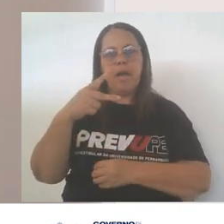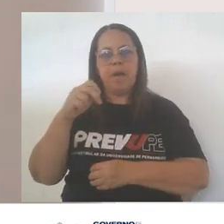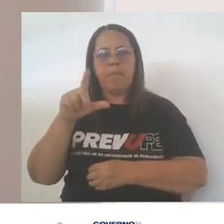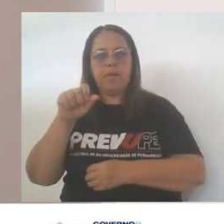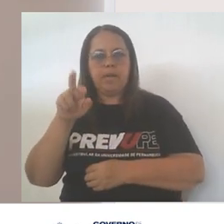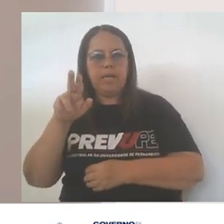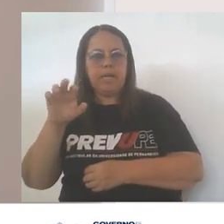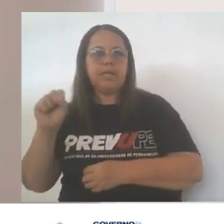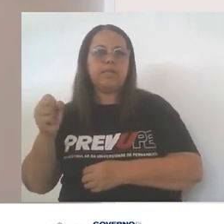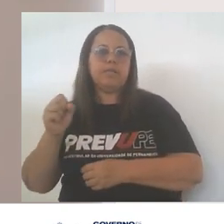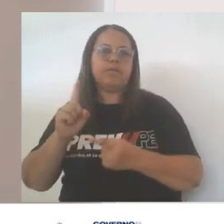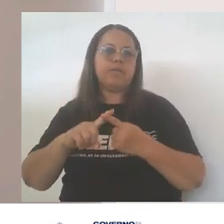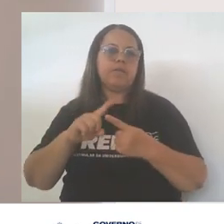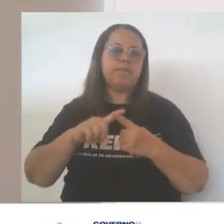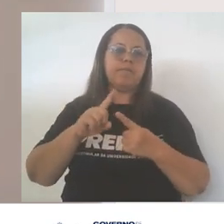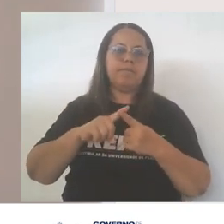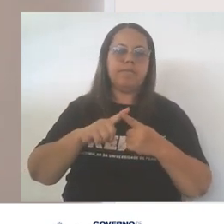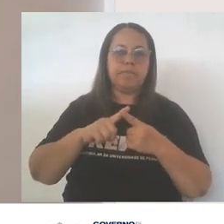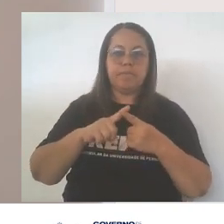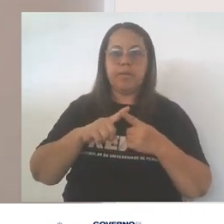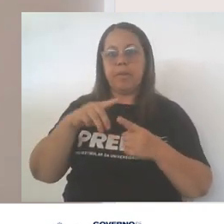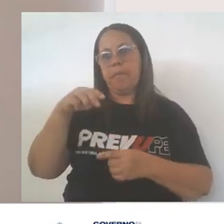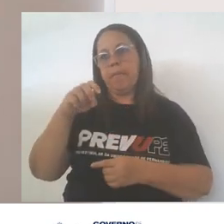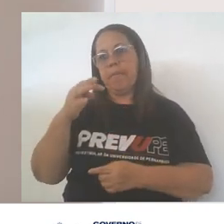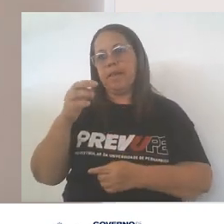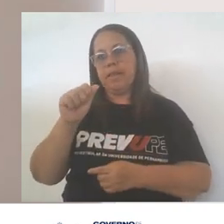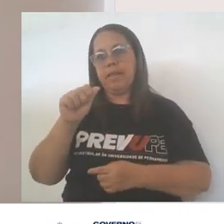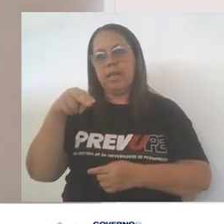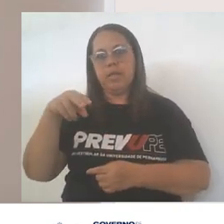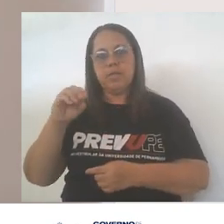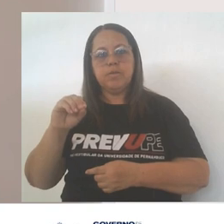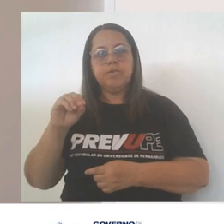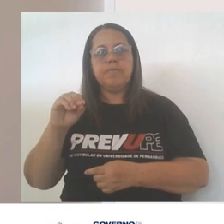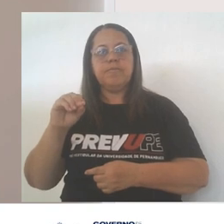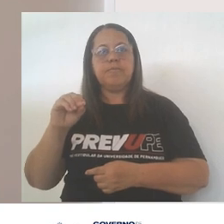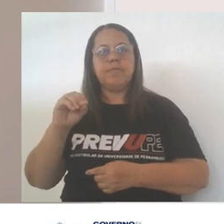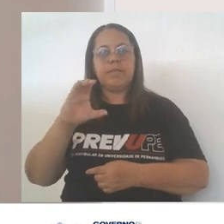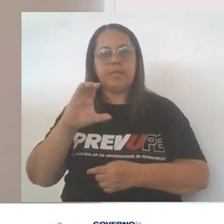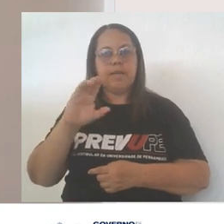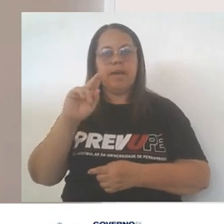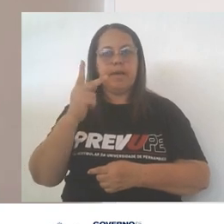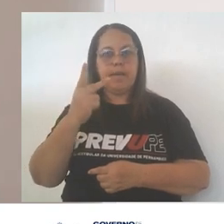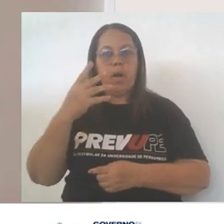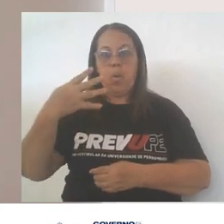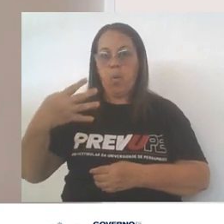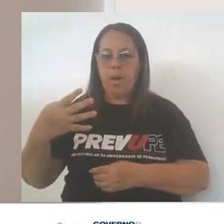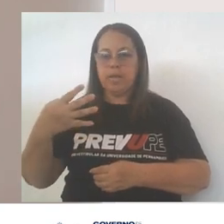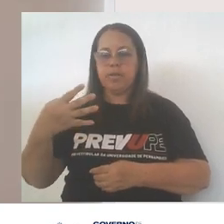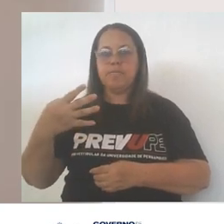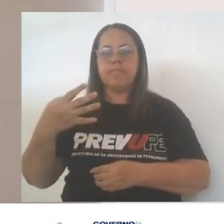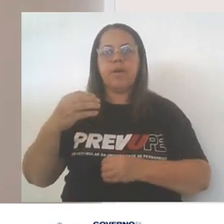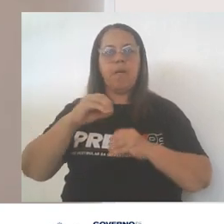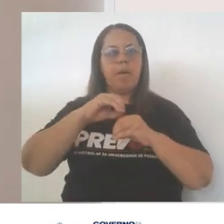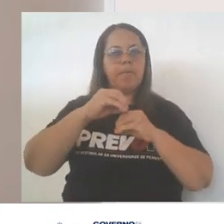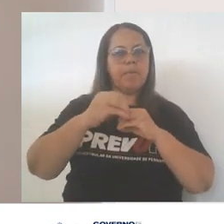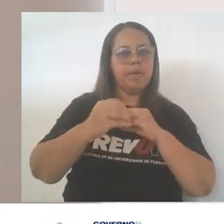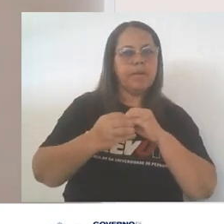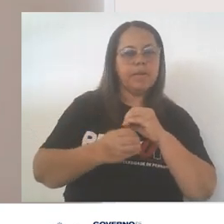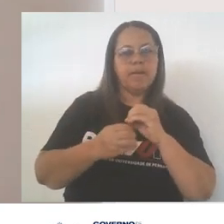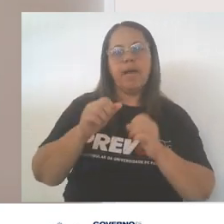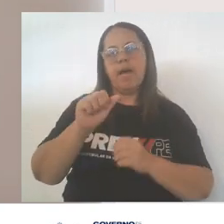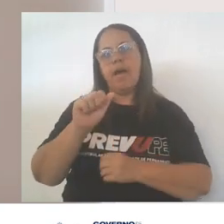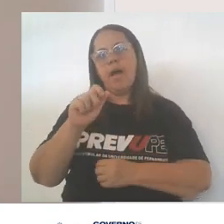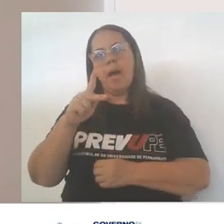metano e do tetracloreto de carbono. O metano, CH4, é uma molécula apolar.